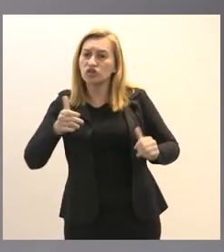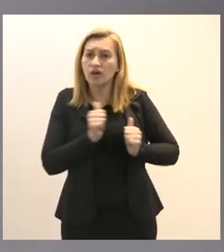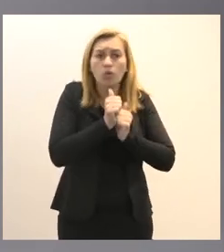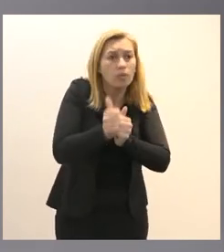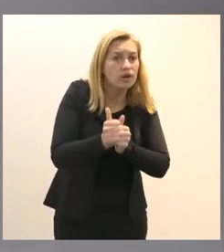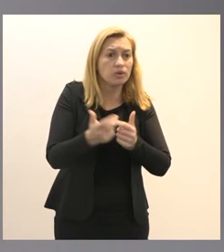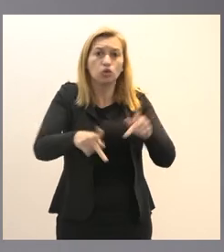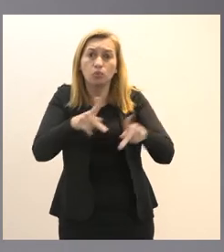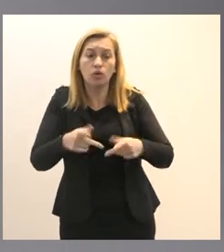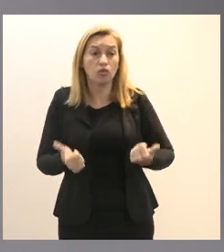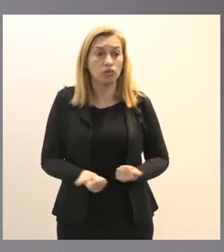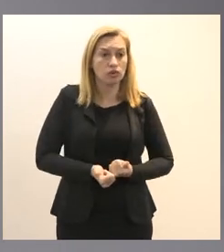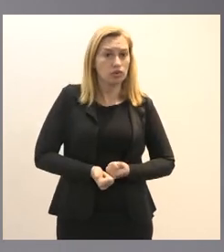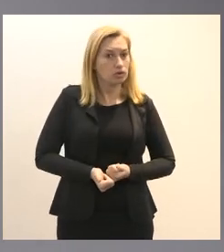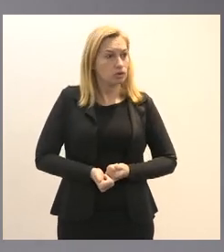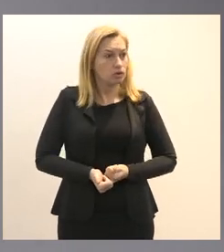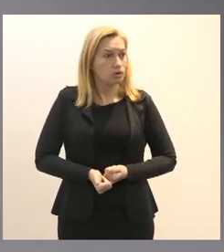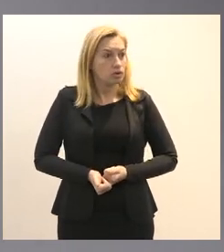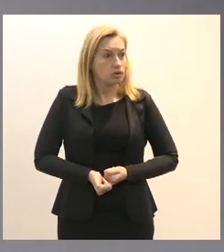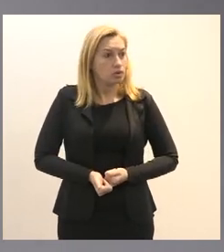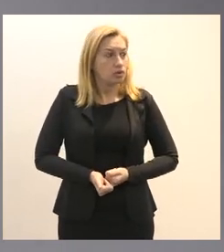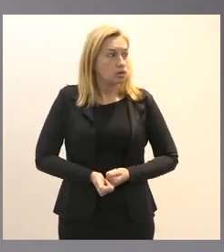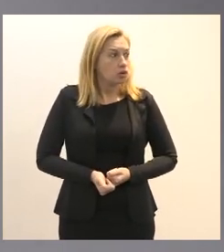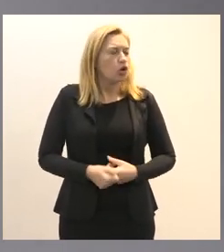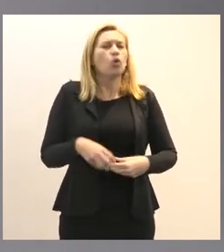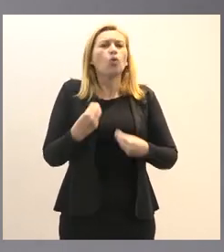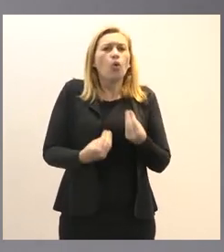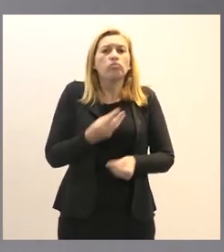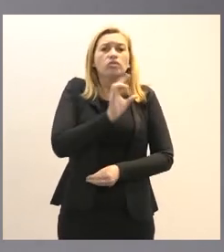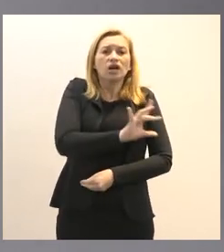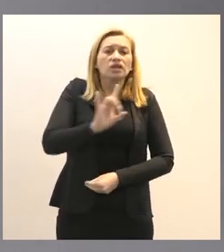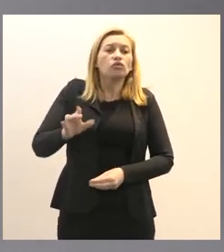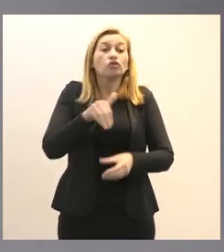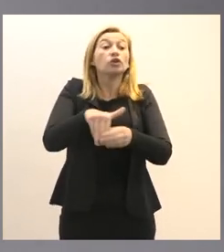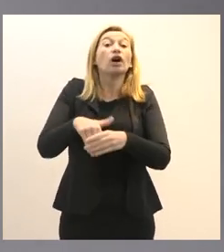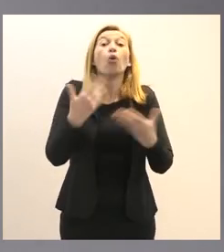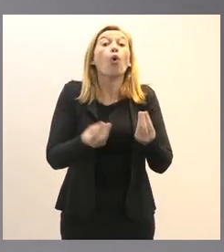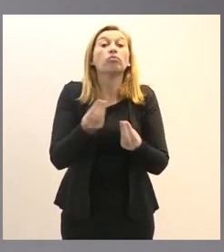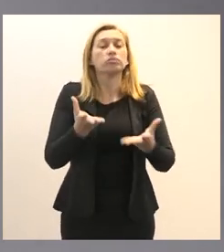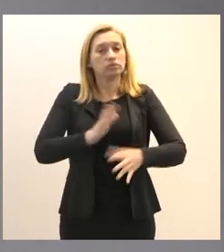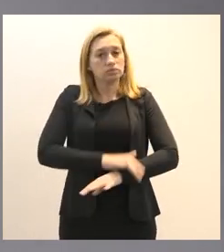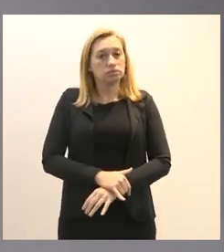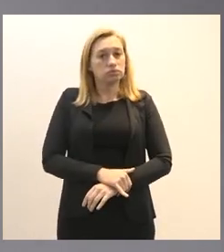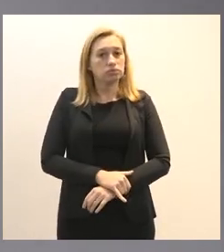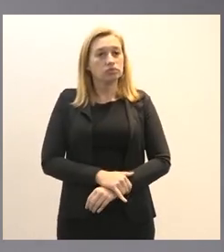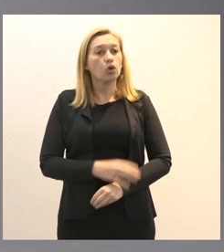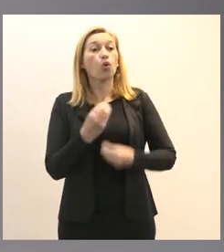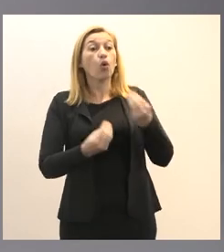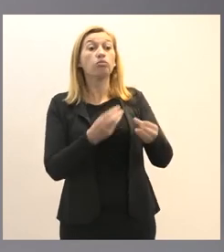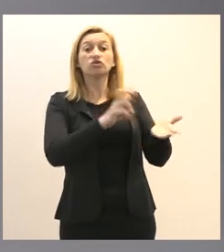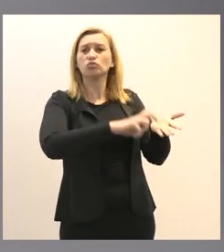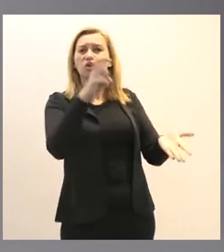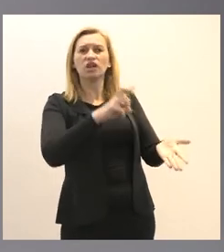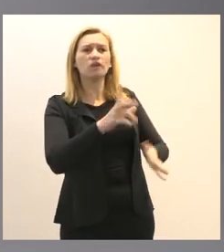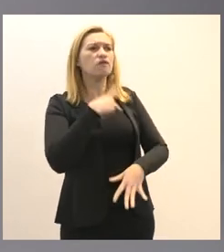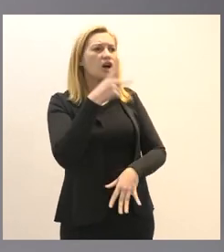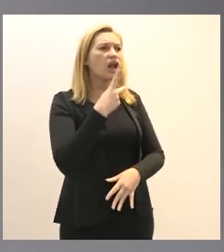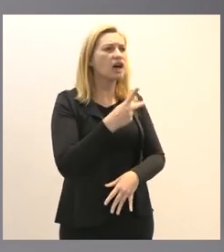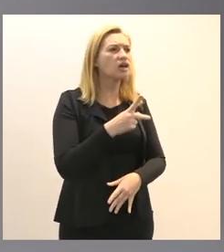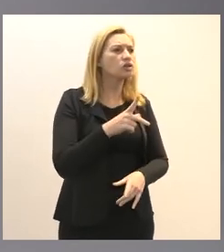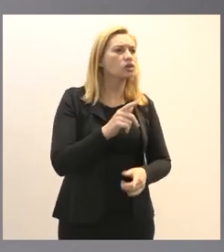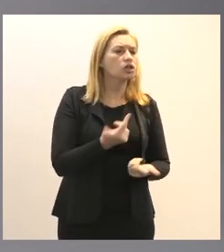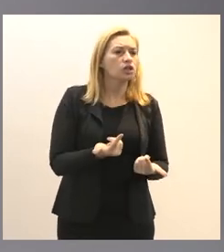no anonimato como é que cada um vai votar como é que hoje de manhã falaram um slogan